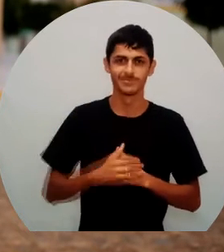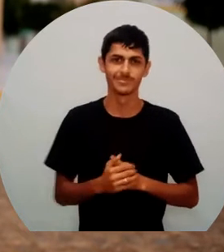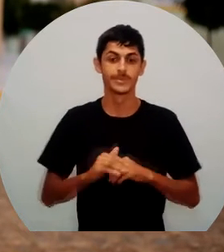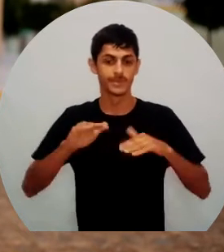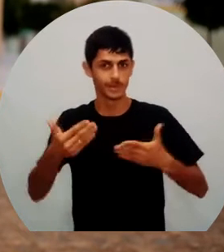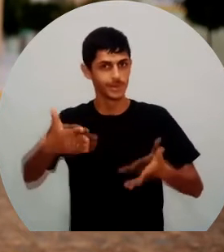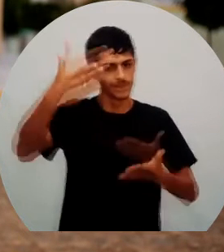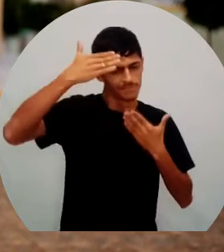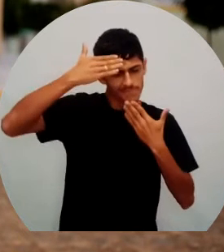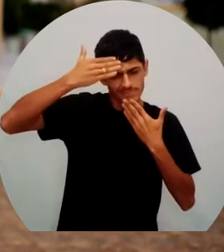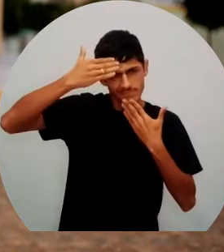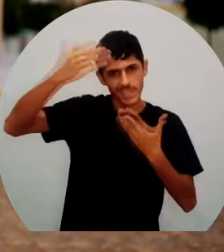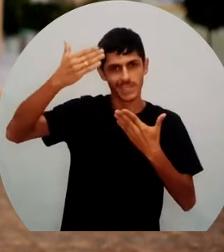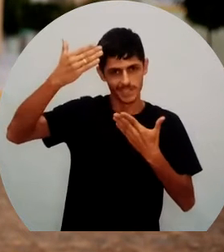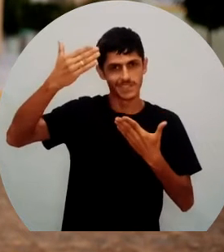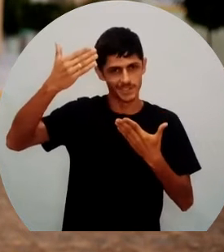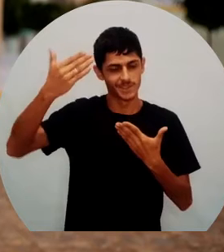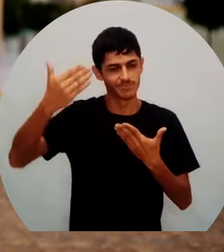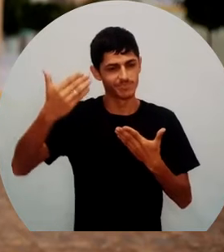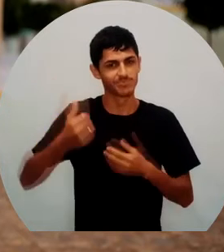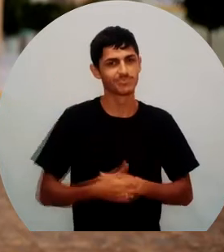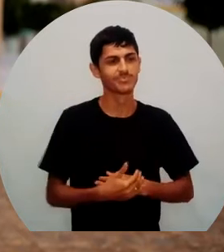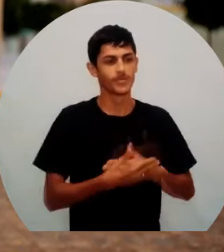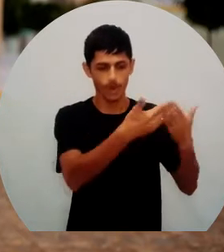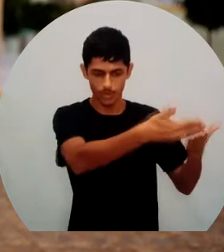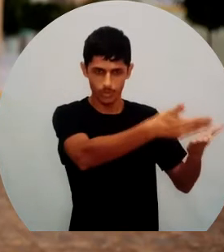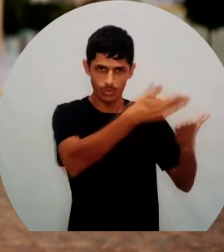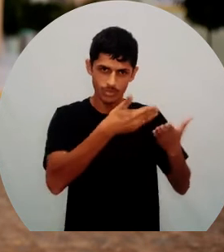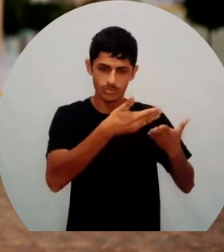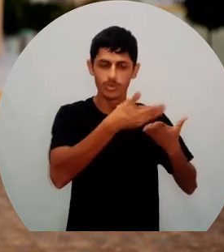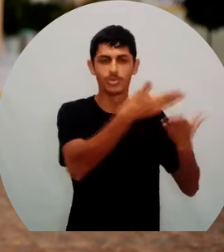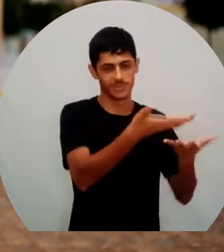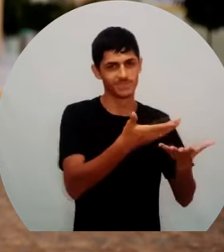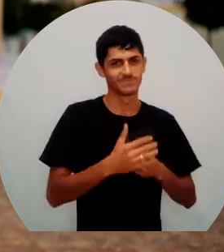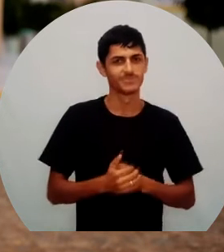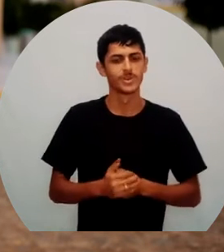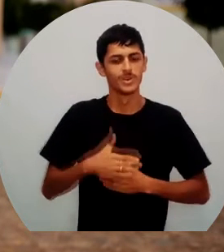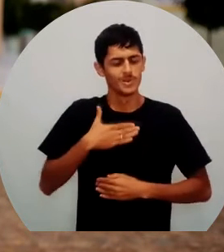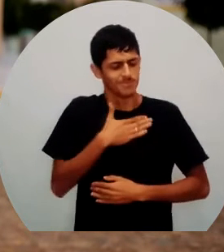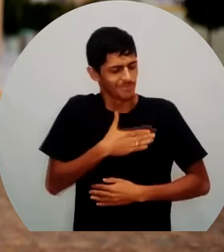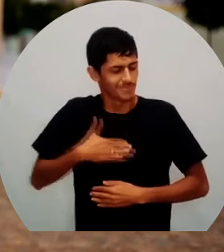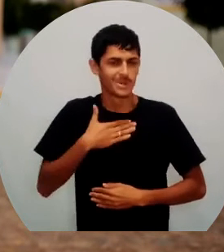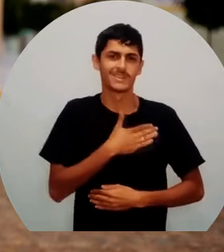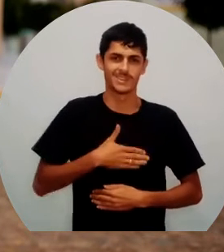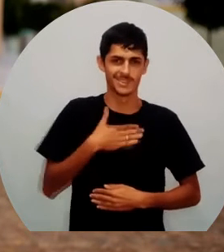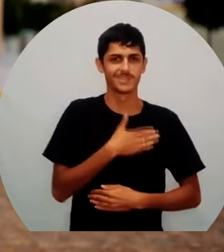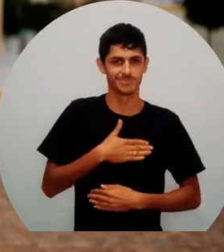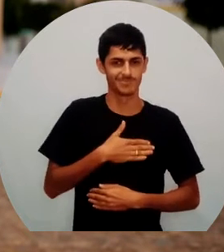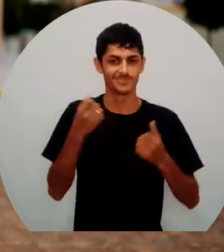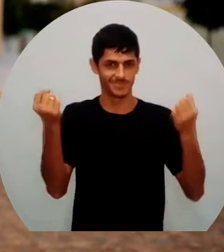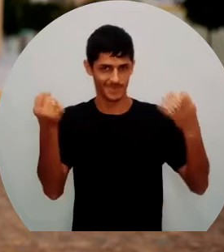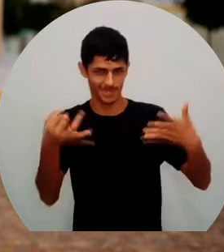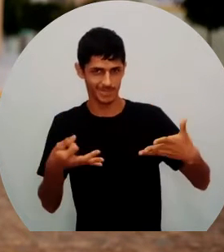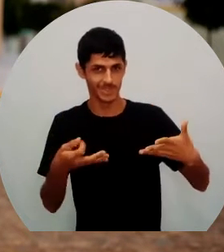Então, quero agradecer pelo convite que me foi feito, um prazer muito grande, como eu já disse no início, falar da minha vida.